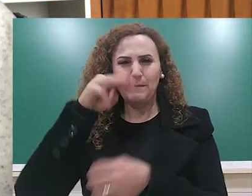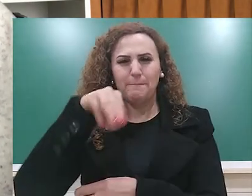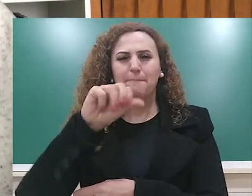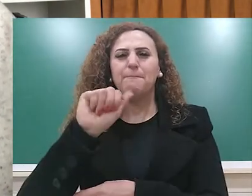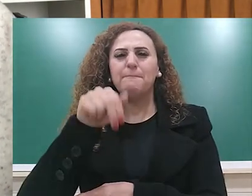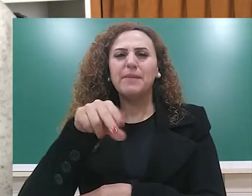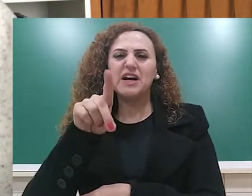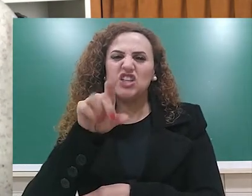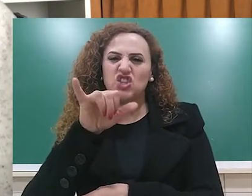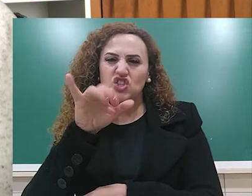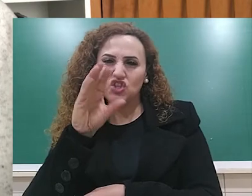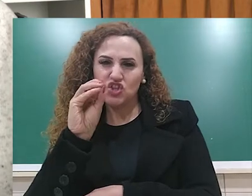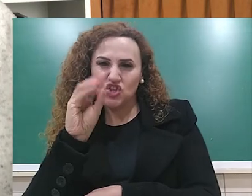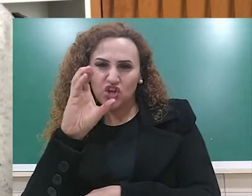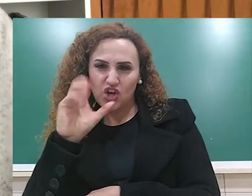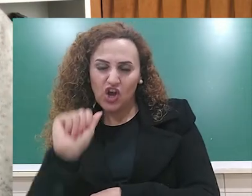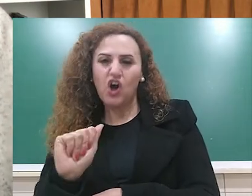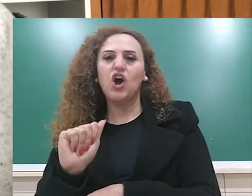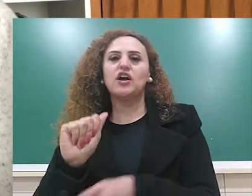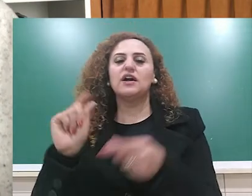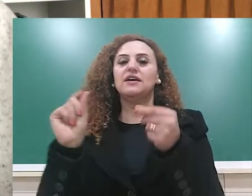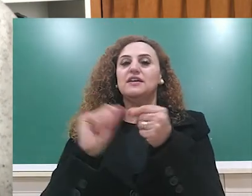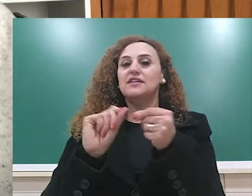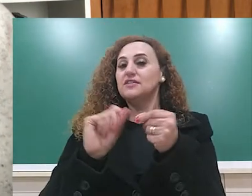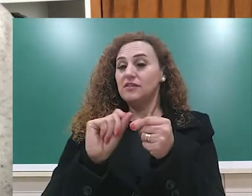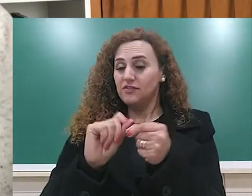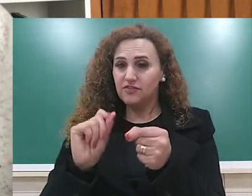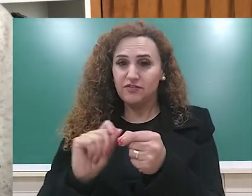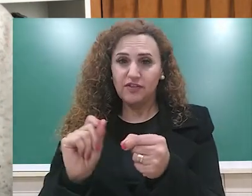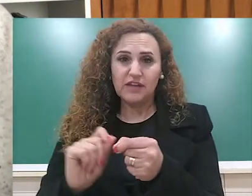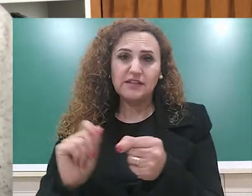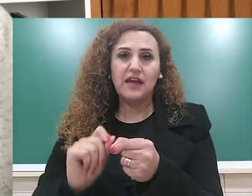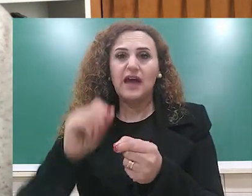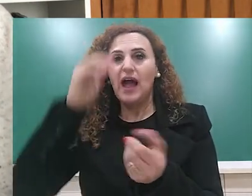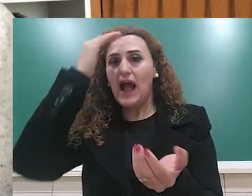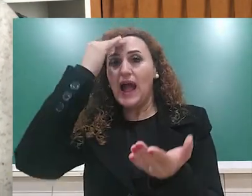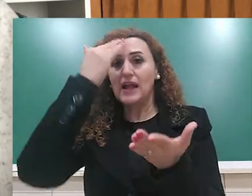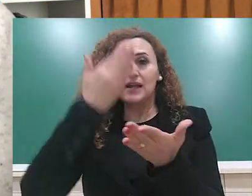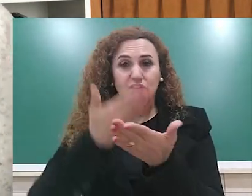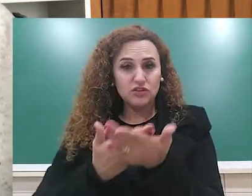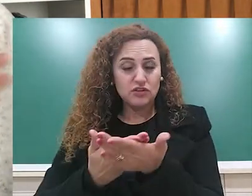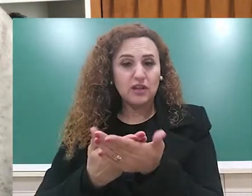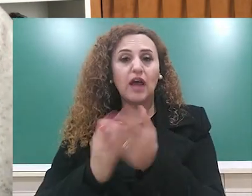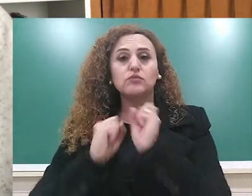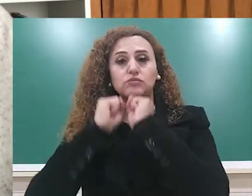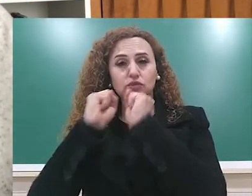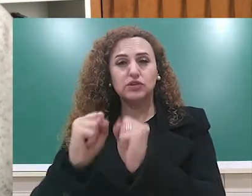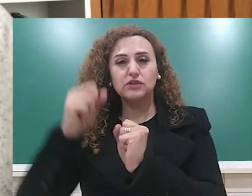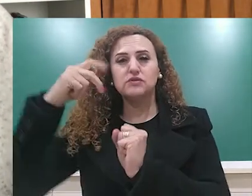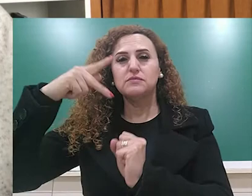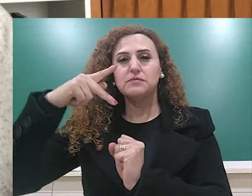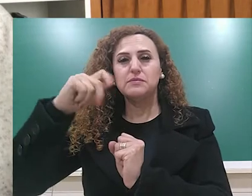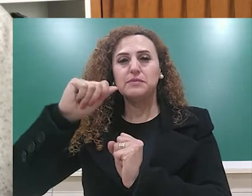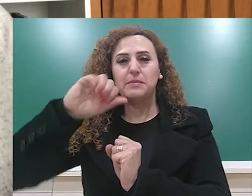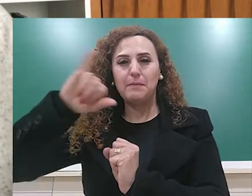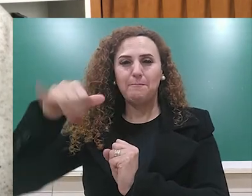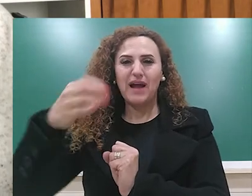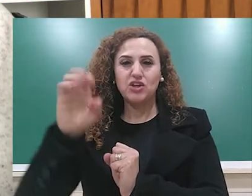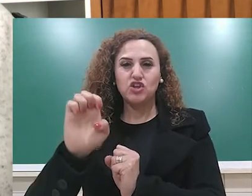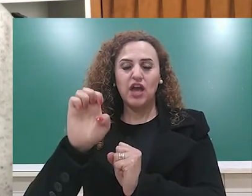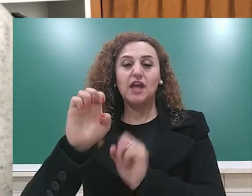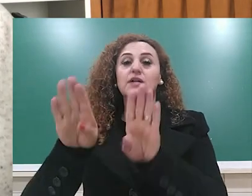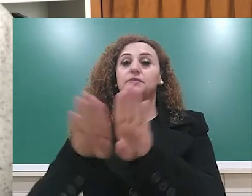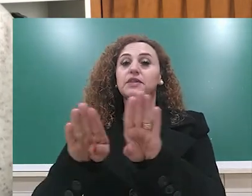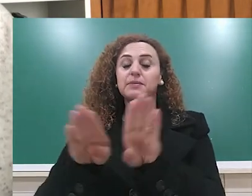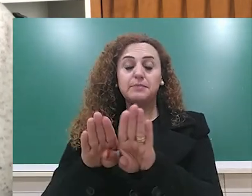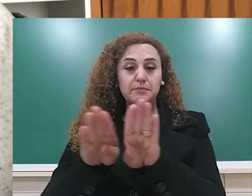praticar o pajalismo, então, acreditar no poder dos pajés, pintar o corpo com as tintas e